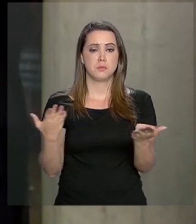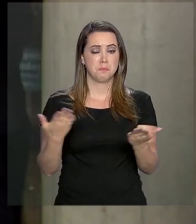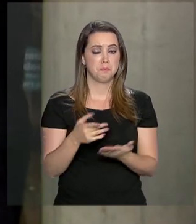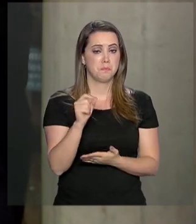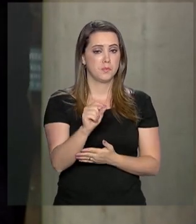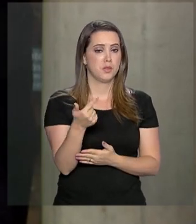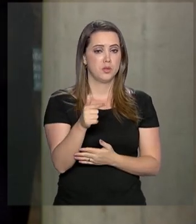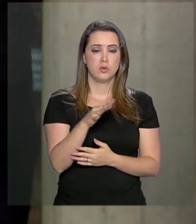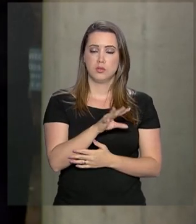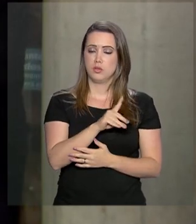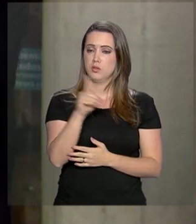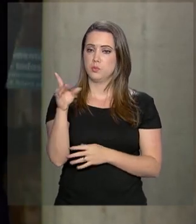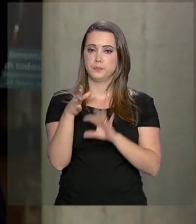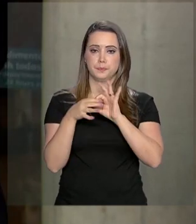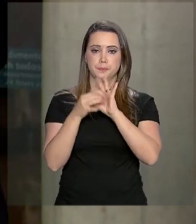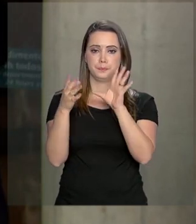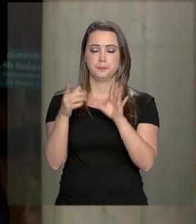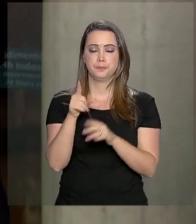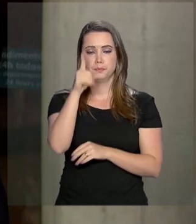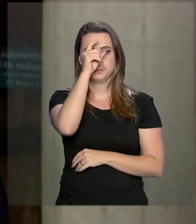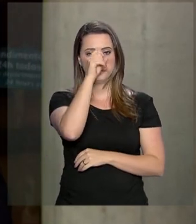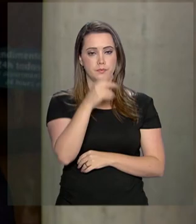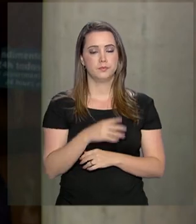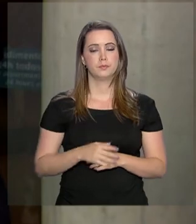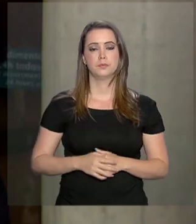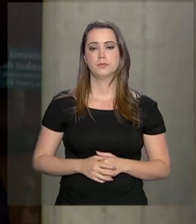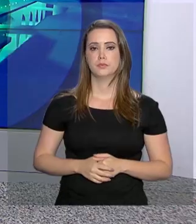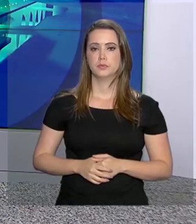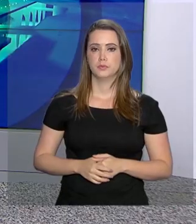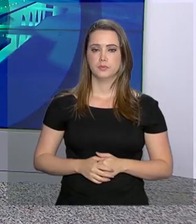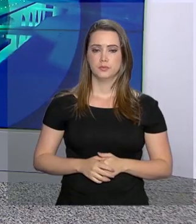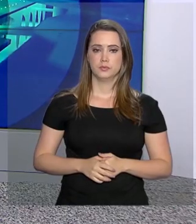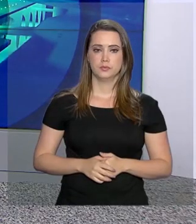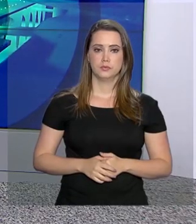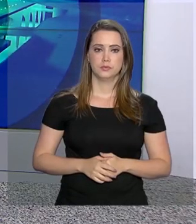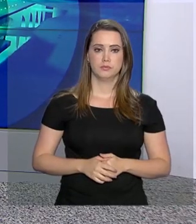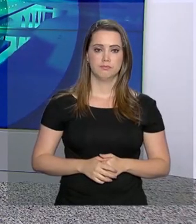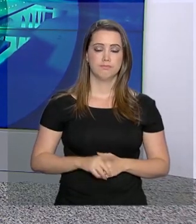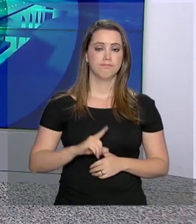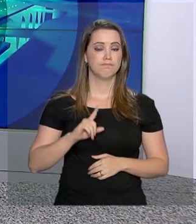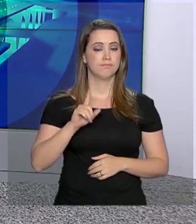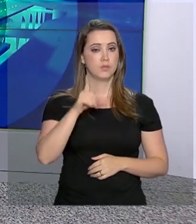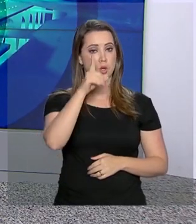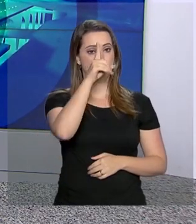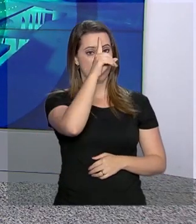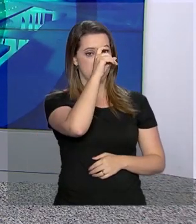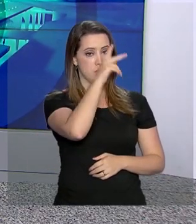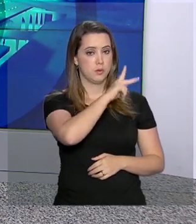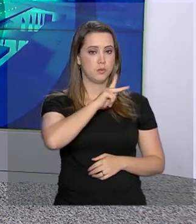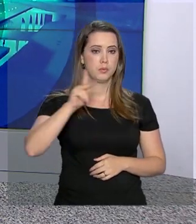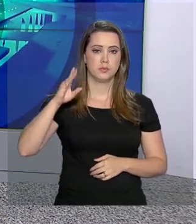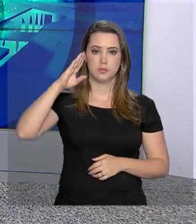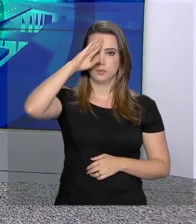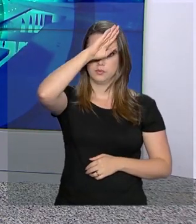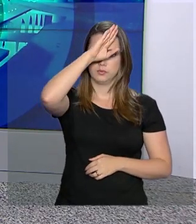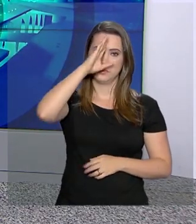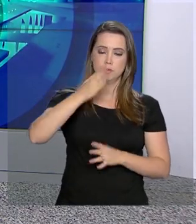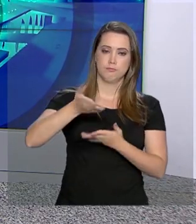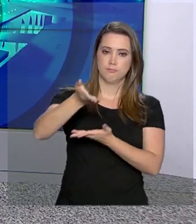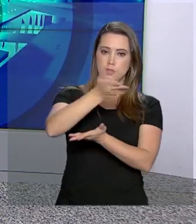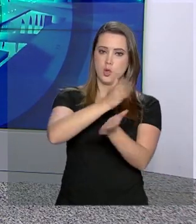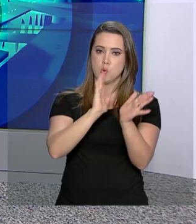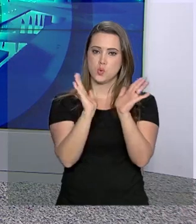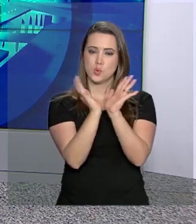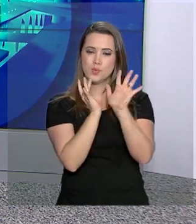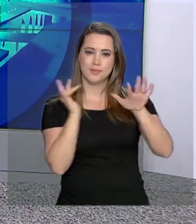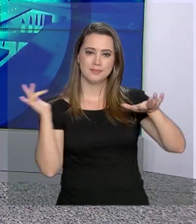agenda nem previsão de alta. De São Paulo, Ricardo Ferraz. E do hospital, o presidente Jair Bolsonaro interage